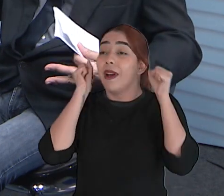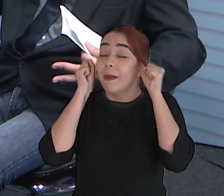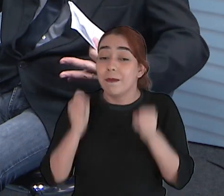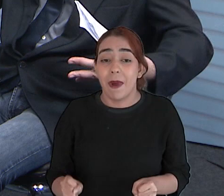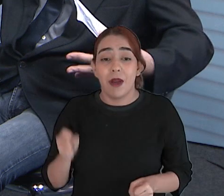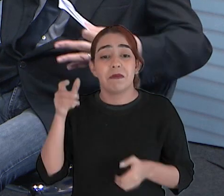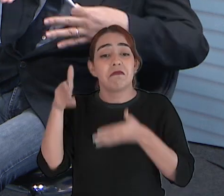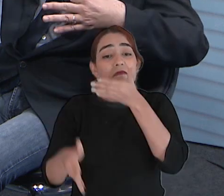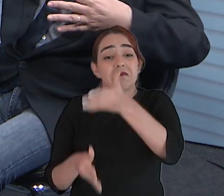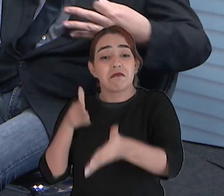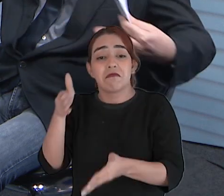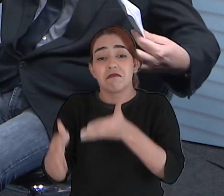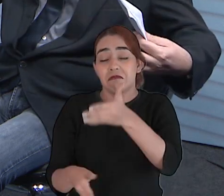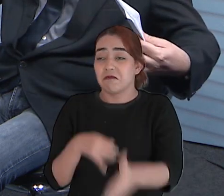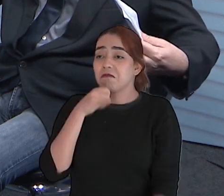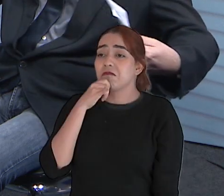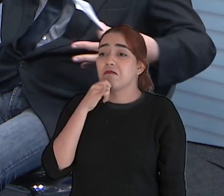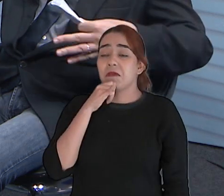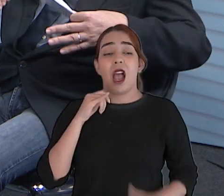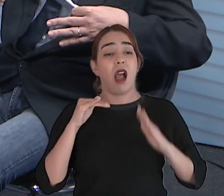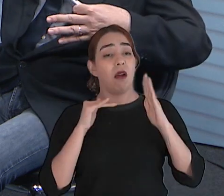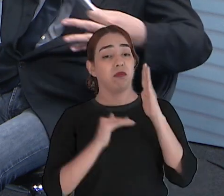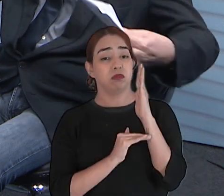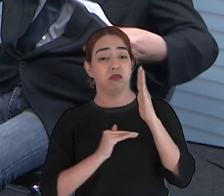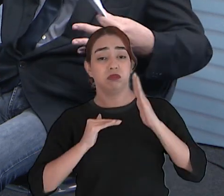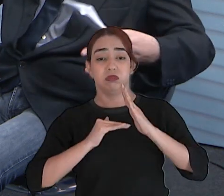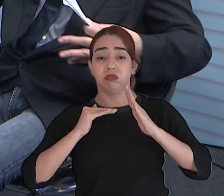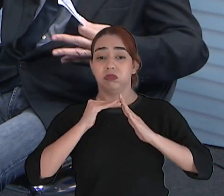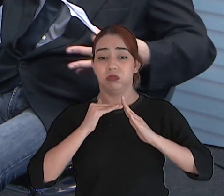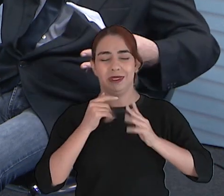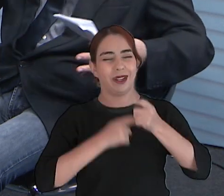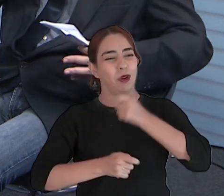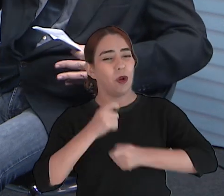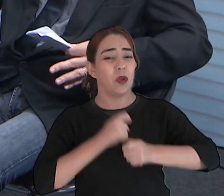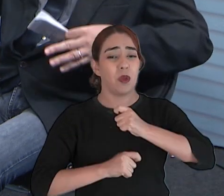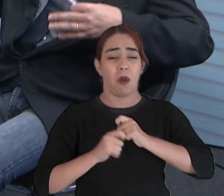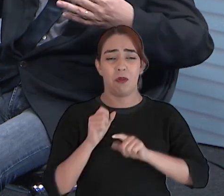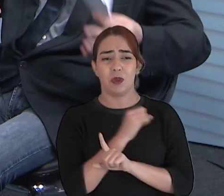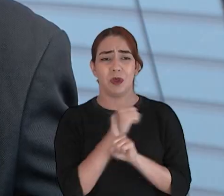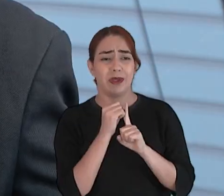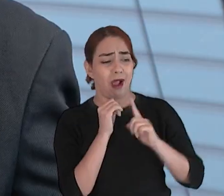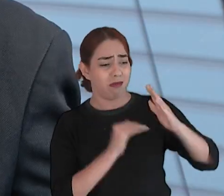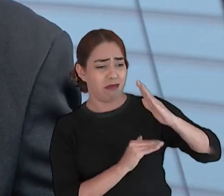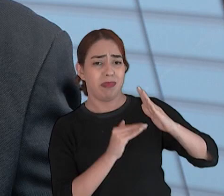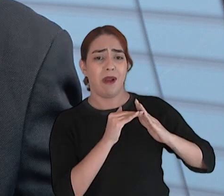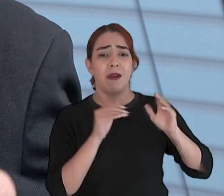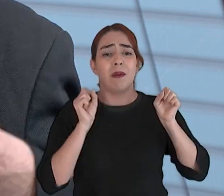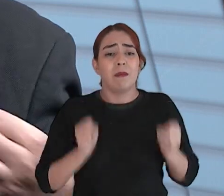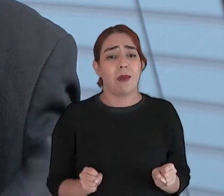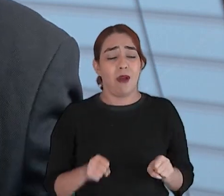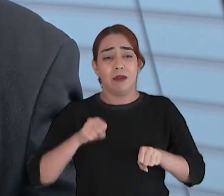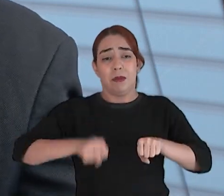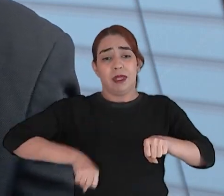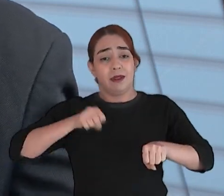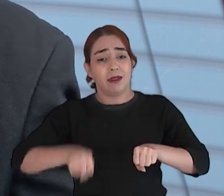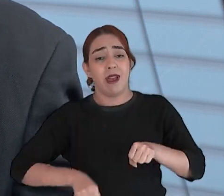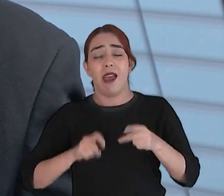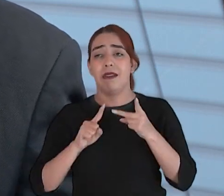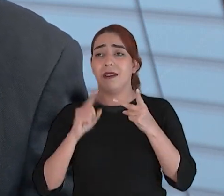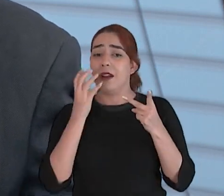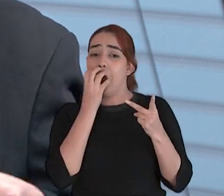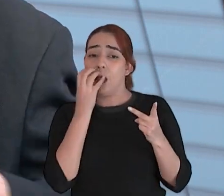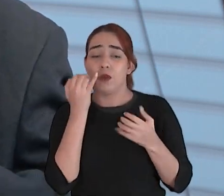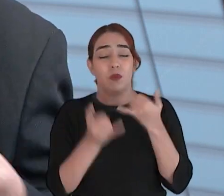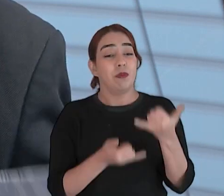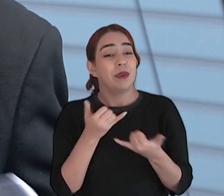você encontra todos os níveis econômico e tal na beira-mar todo mundo passeando andando de bicicleta com o seu cachorro brincando